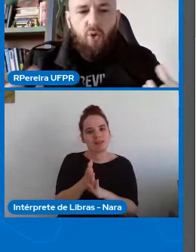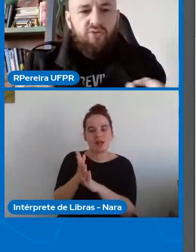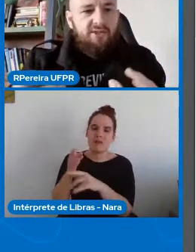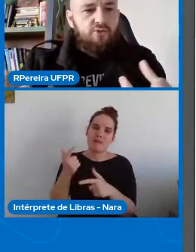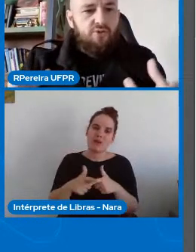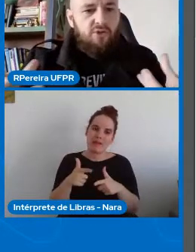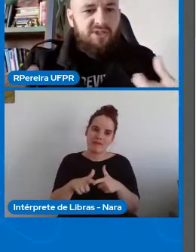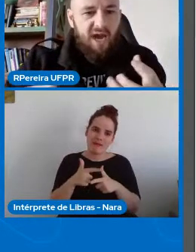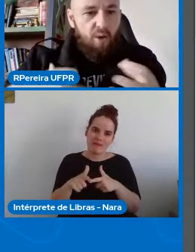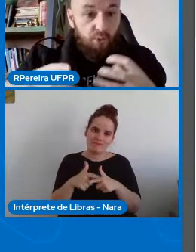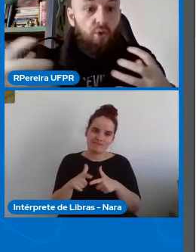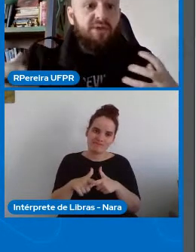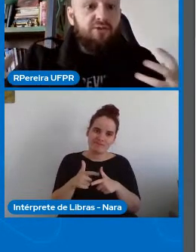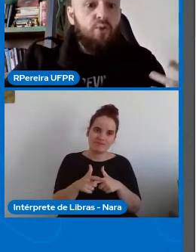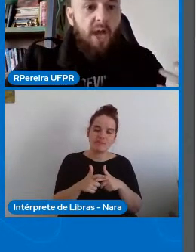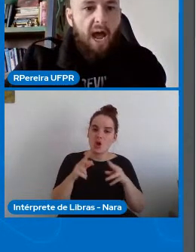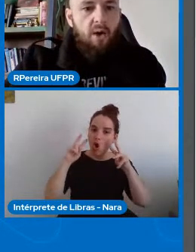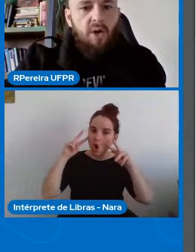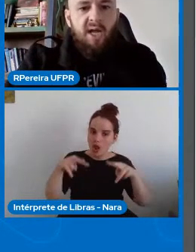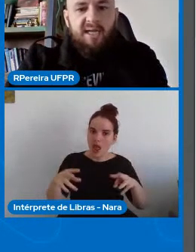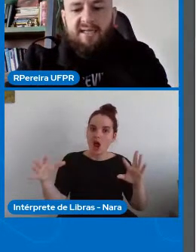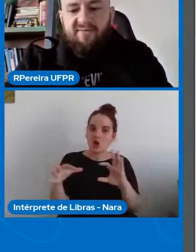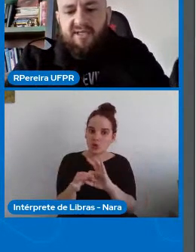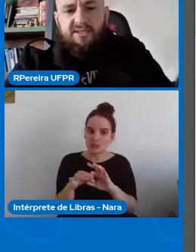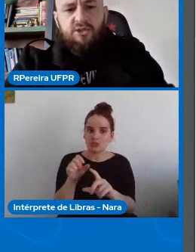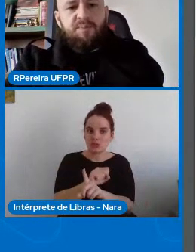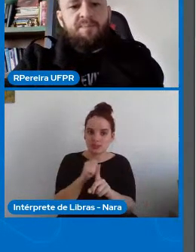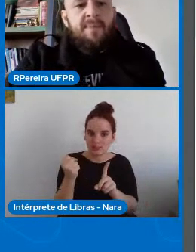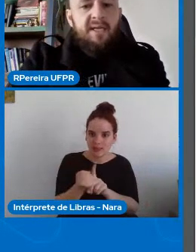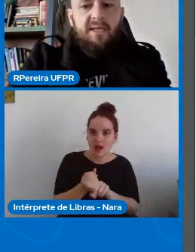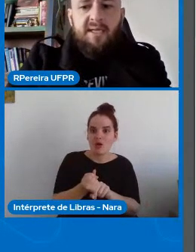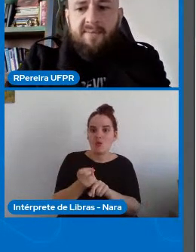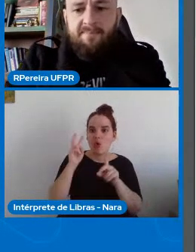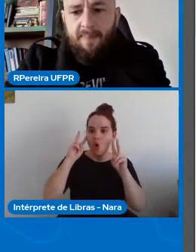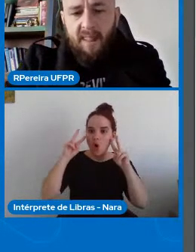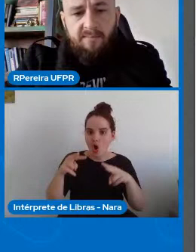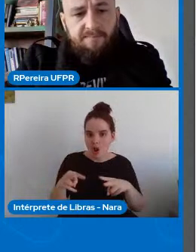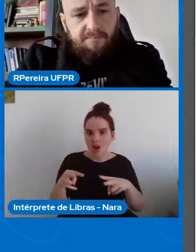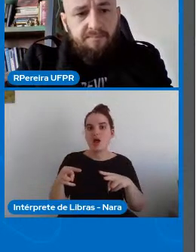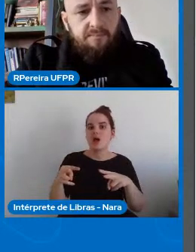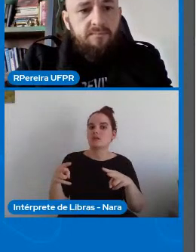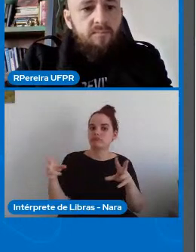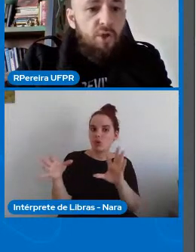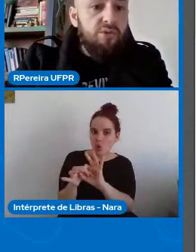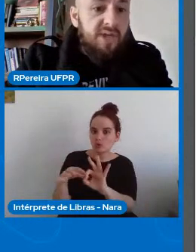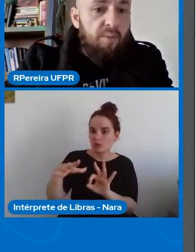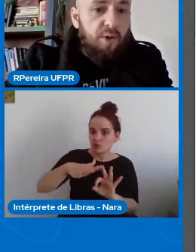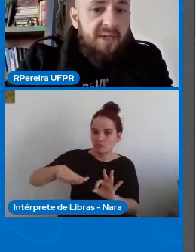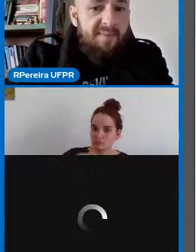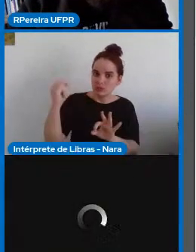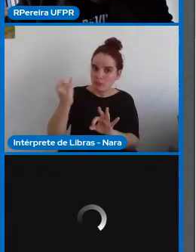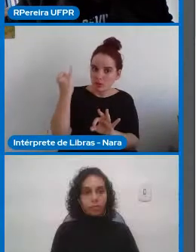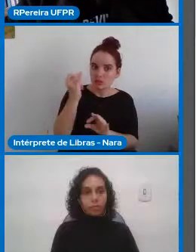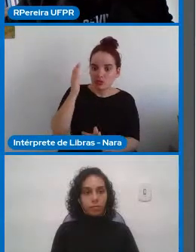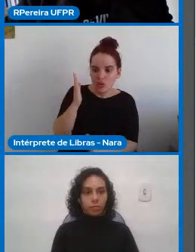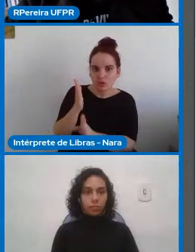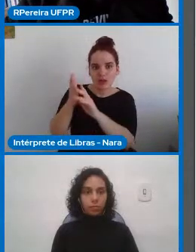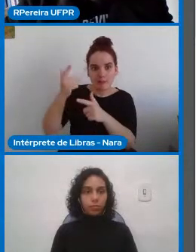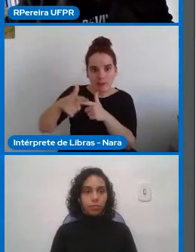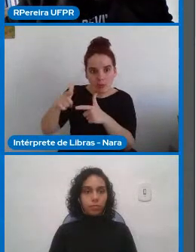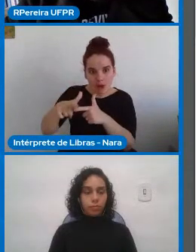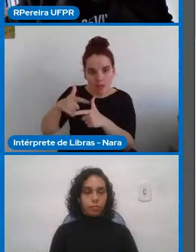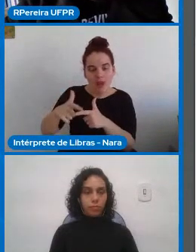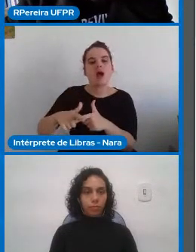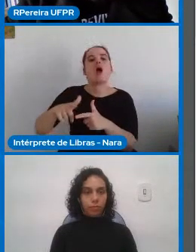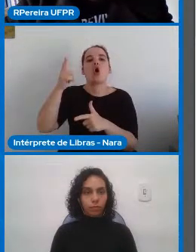olhar para um contexto social para um contexto real relevante e encontrar um problema que vale a pena ser